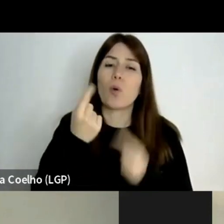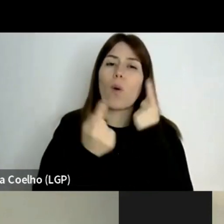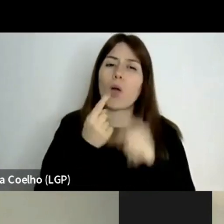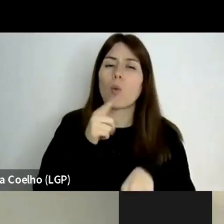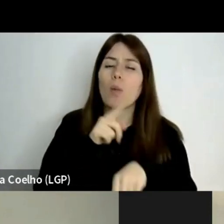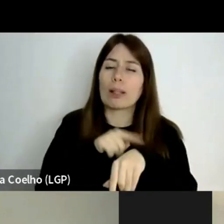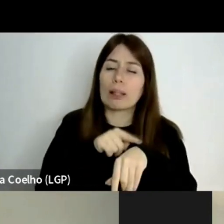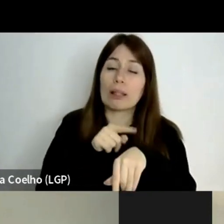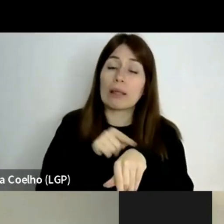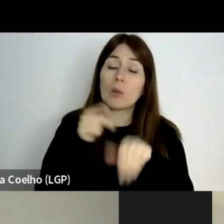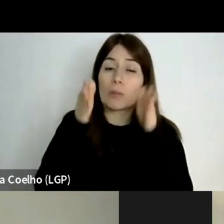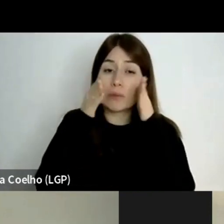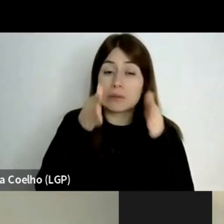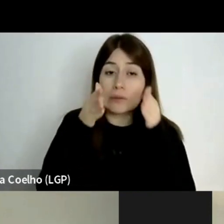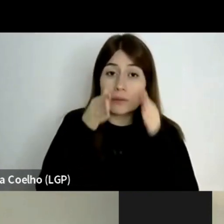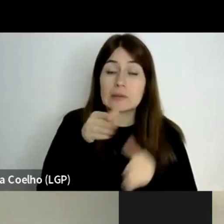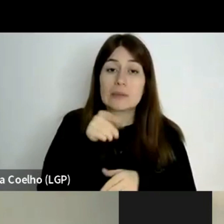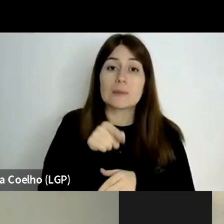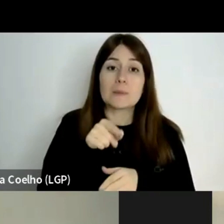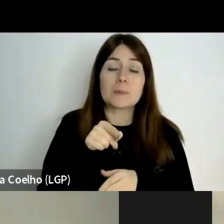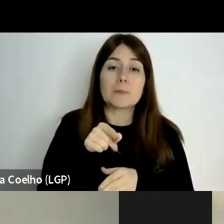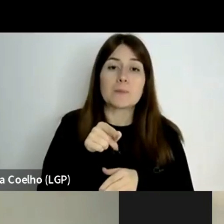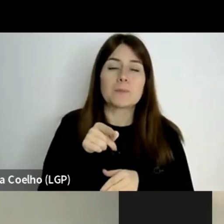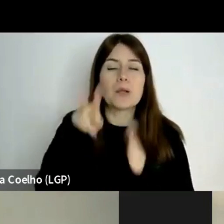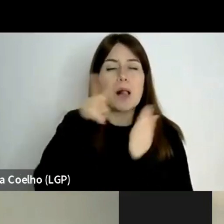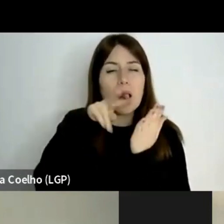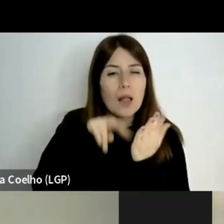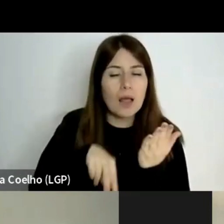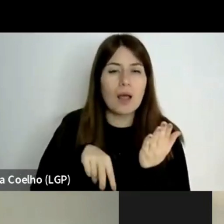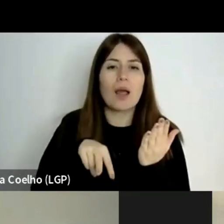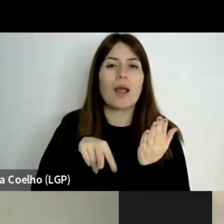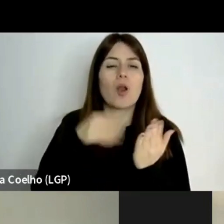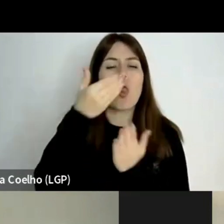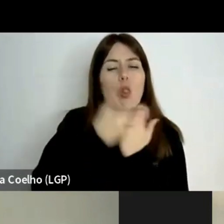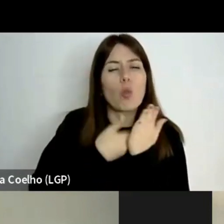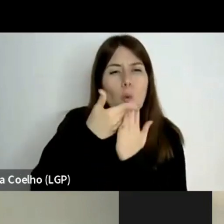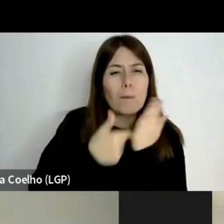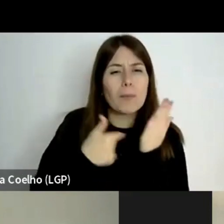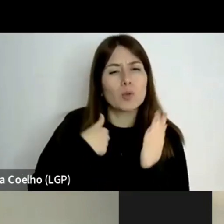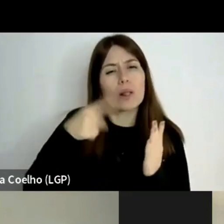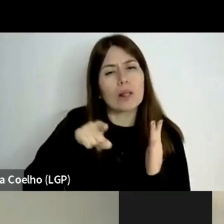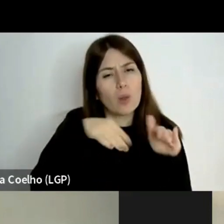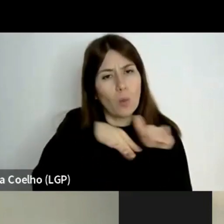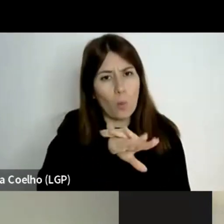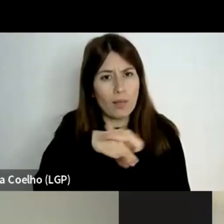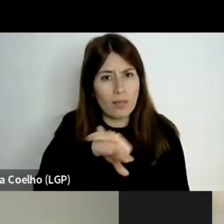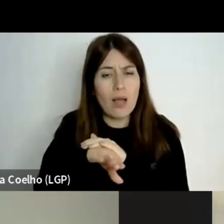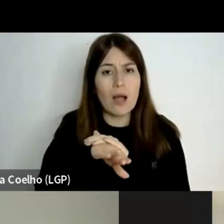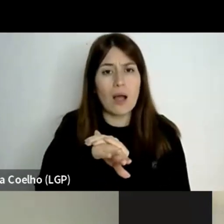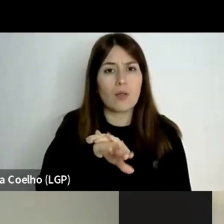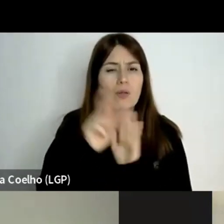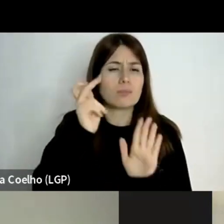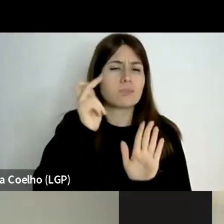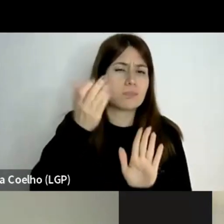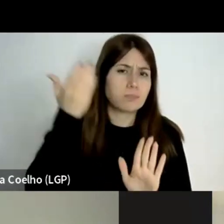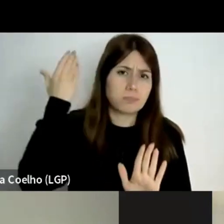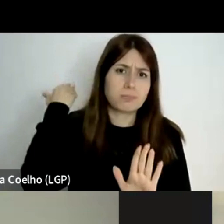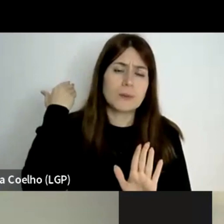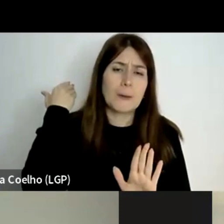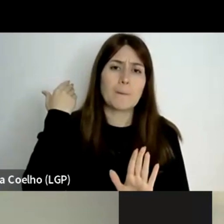a ler documentos que tinha guardado. Já há alguns anos,